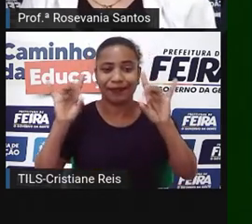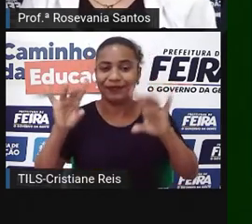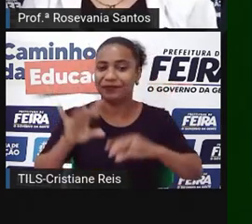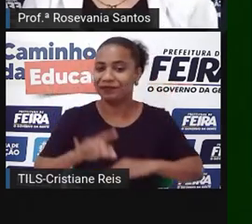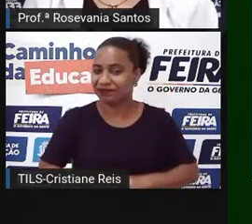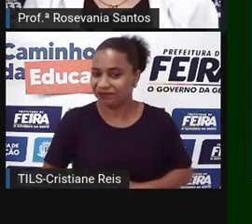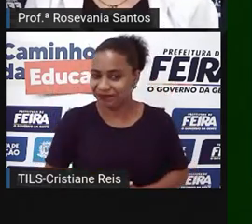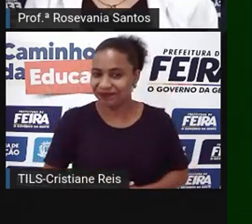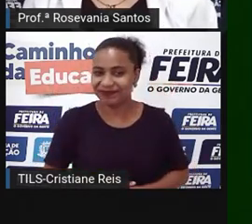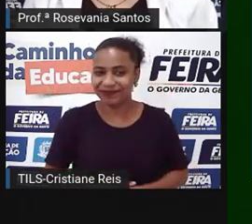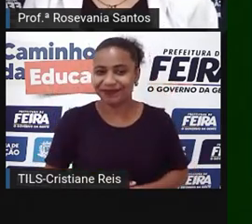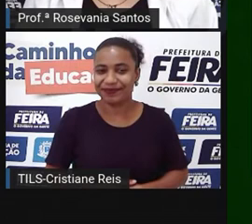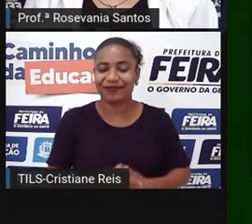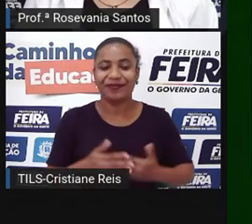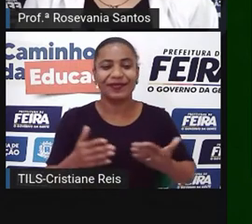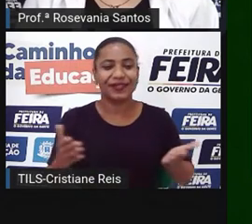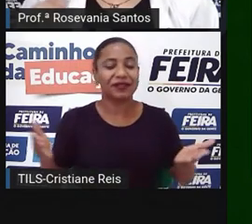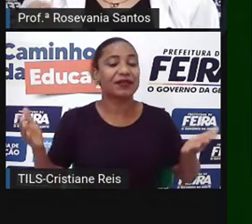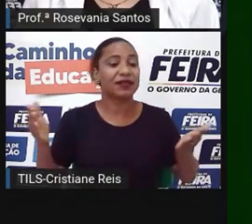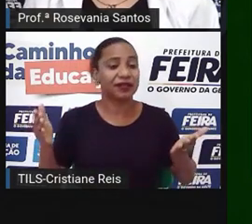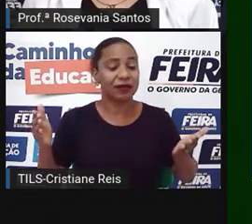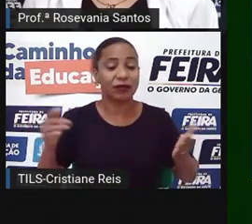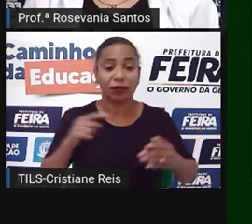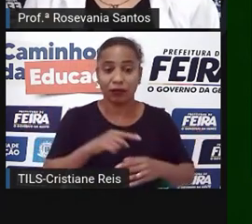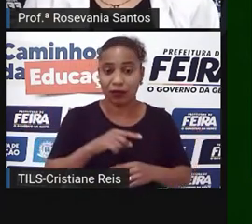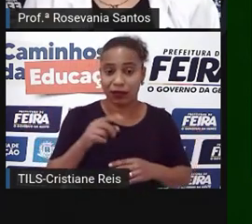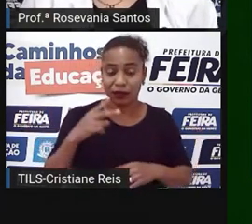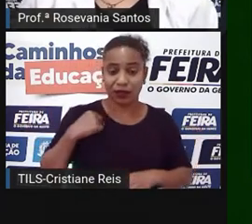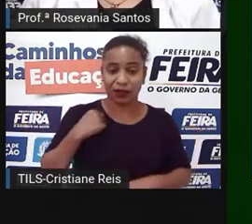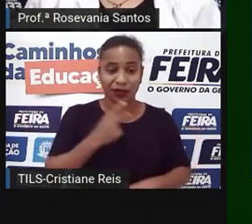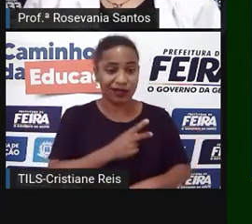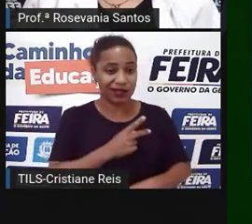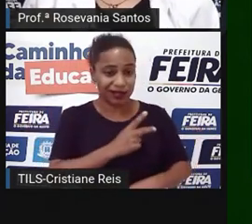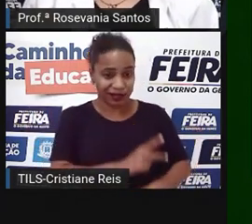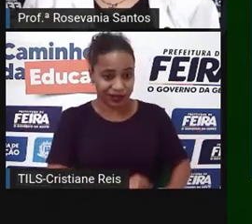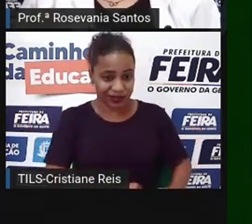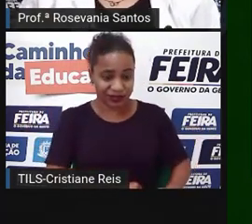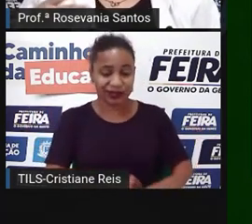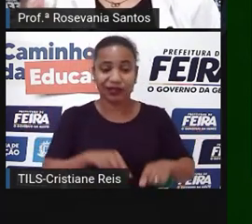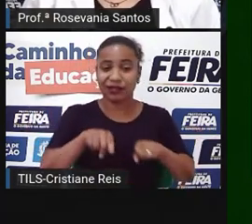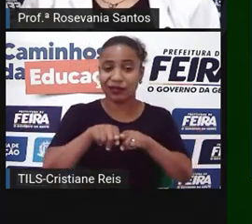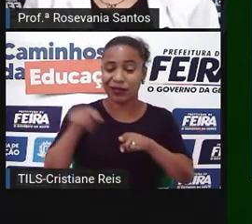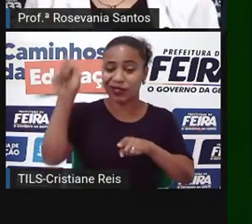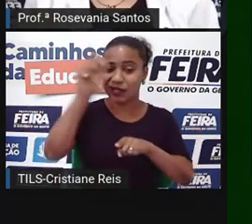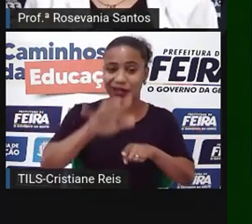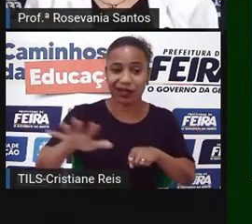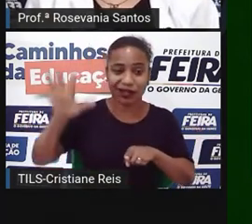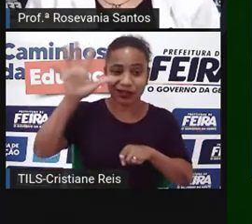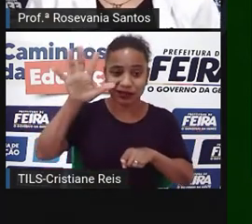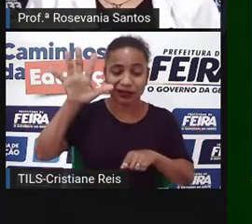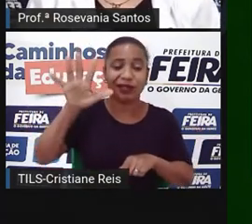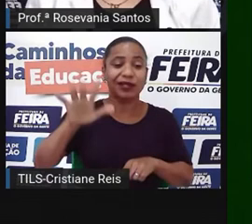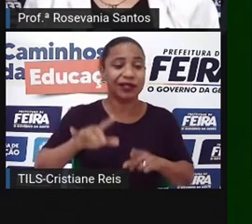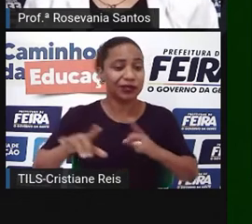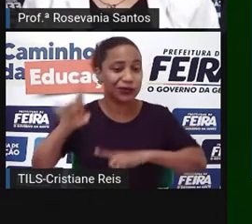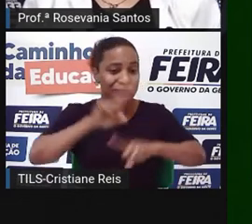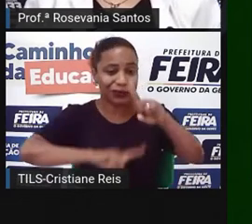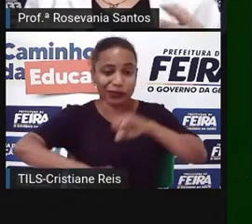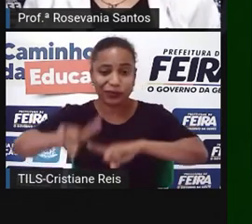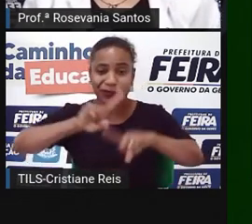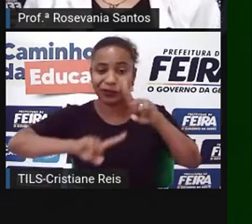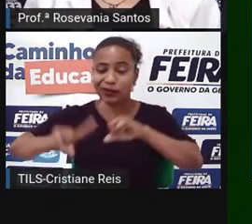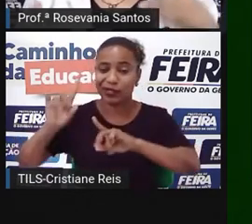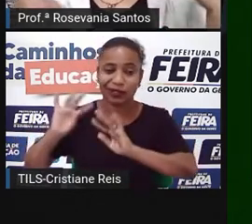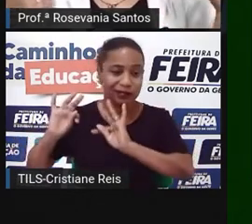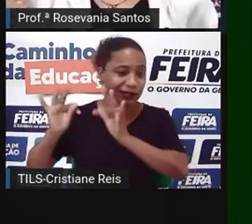altas tecnologias. E eles dominam muito, gente, esse espaço aí. E não tem para ninguém, quase que praticamente. É